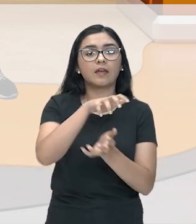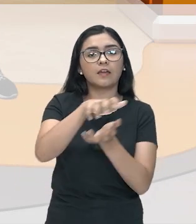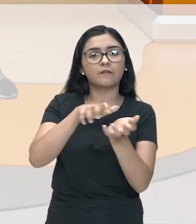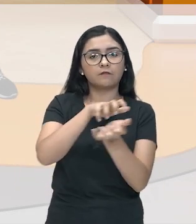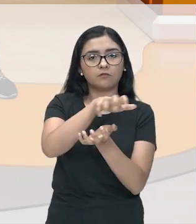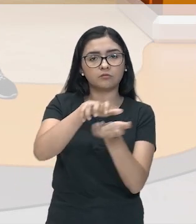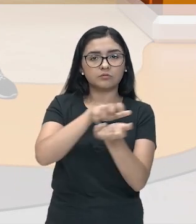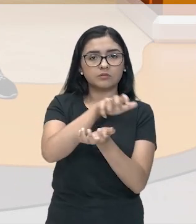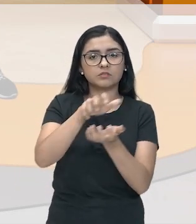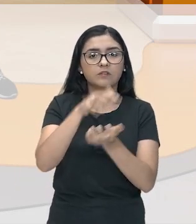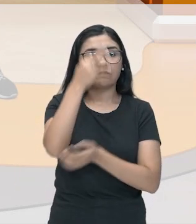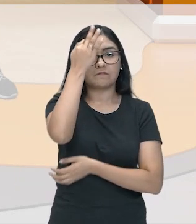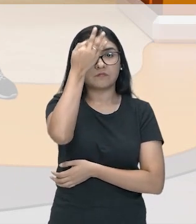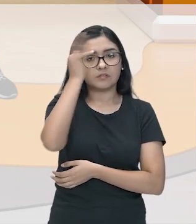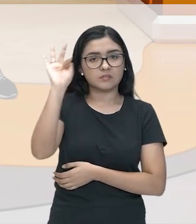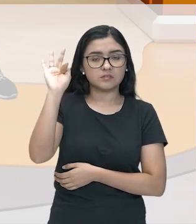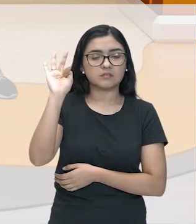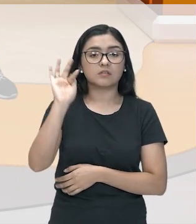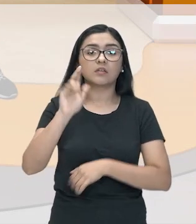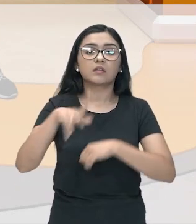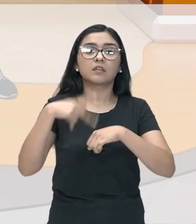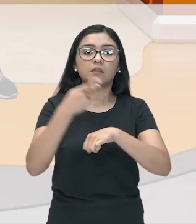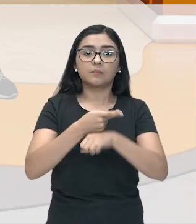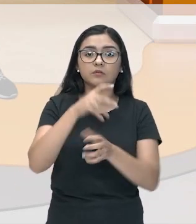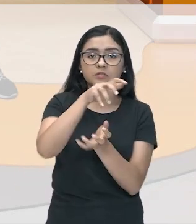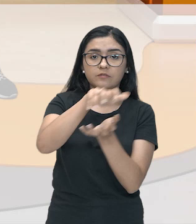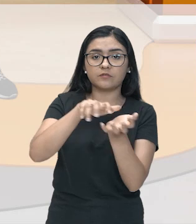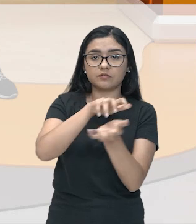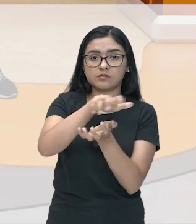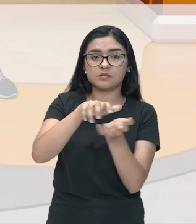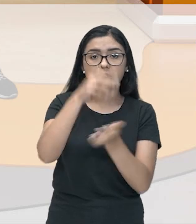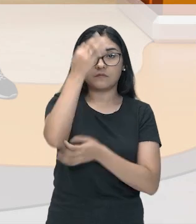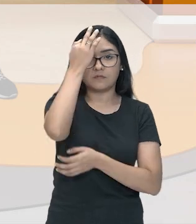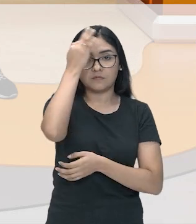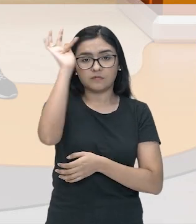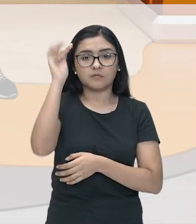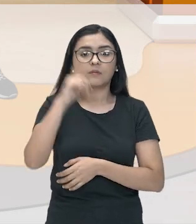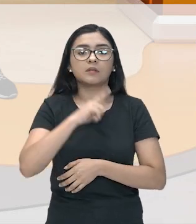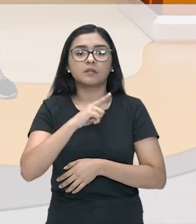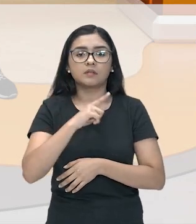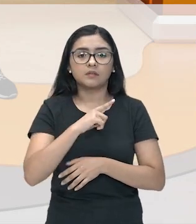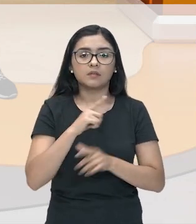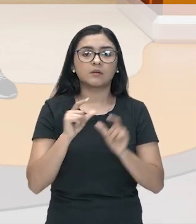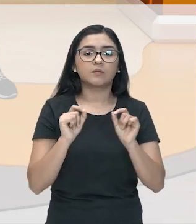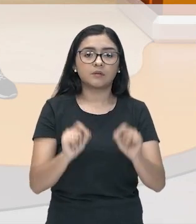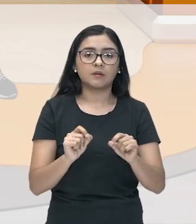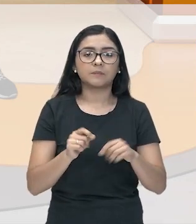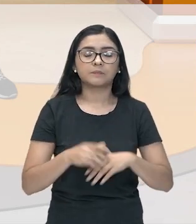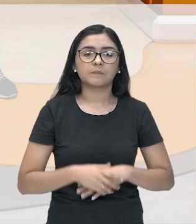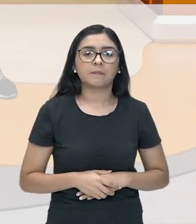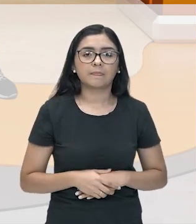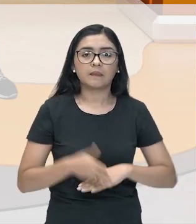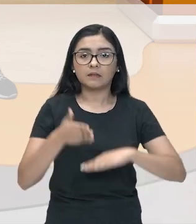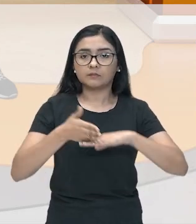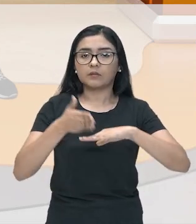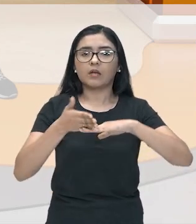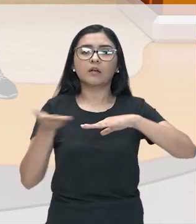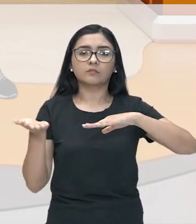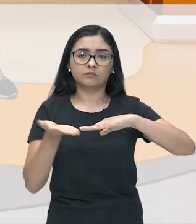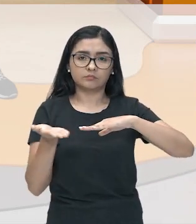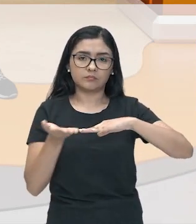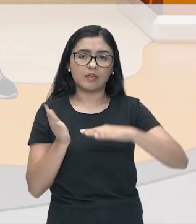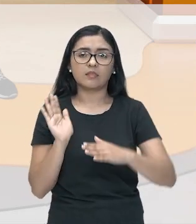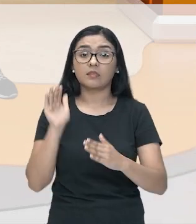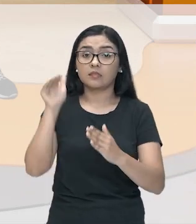Revolução Francesa. E depois da Revolução Francesa, a gente entra aí na Idade Contemporânea, que vai até os